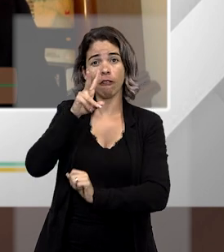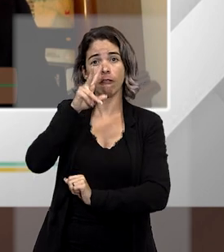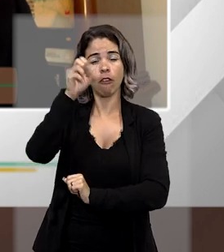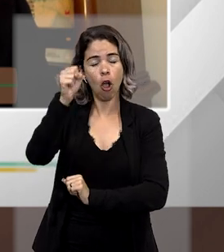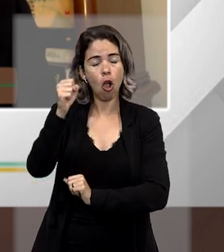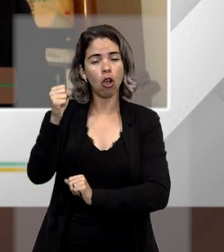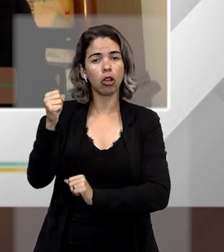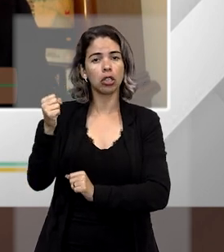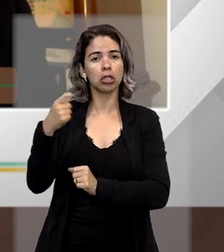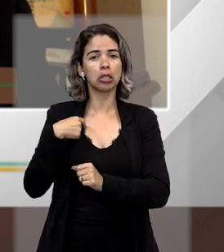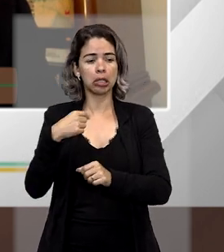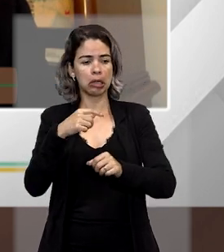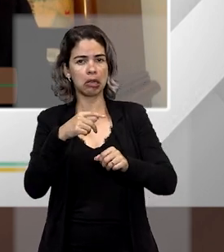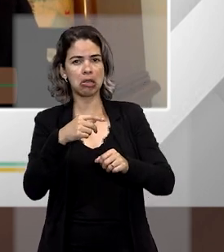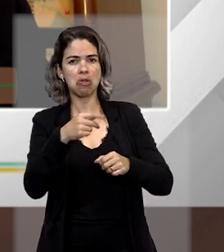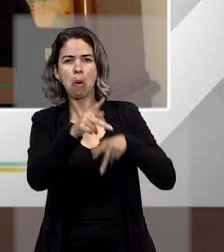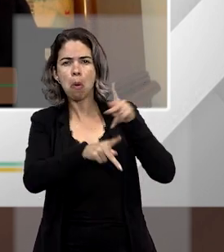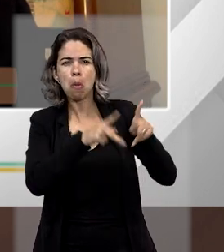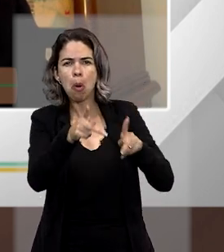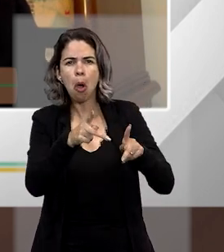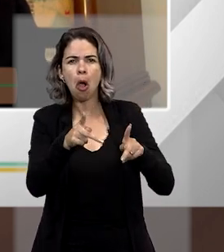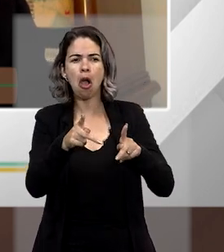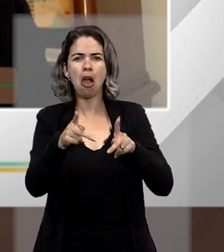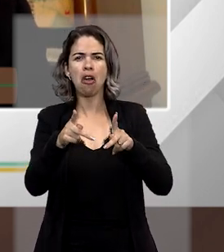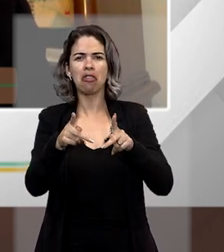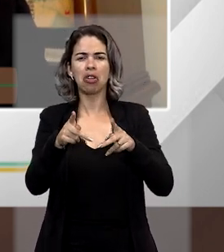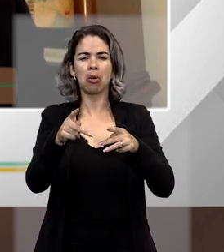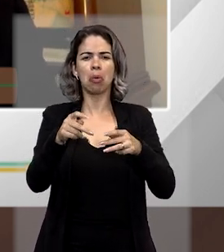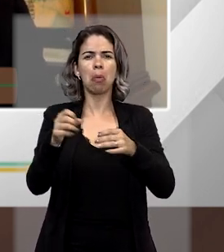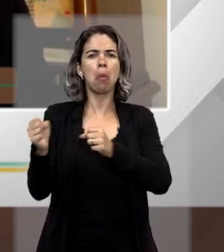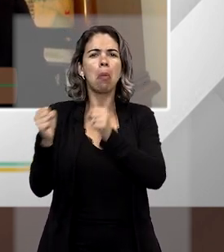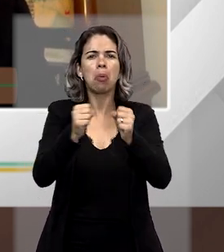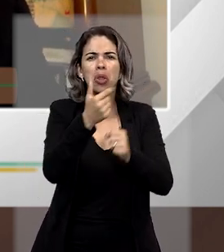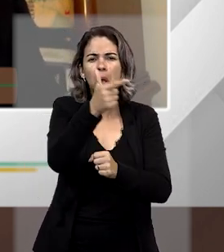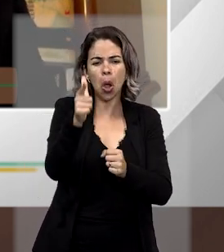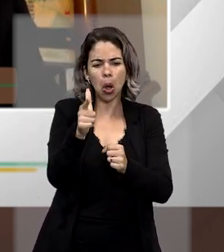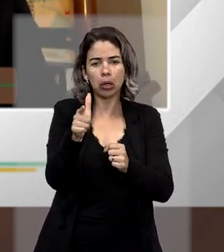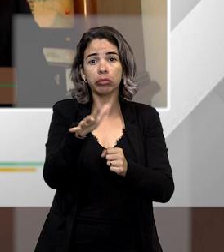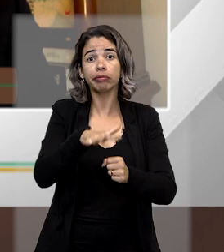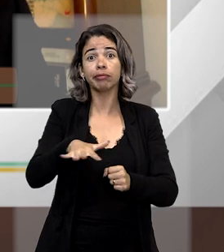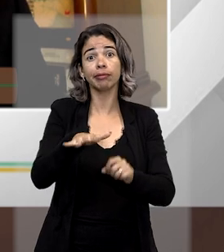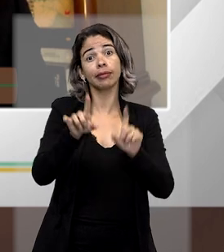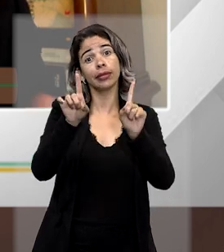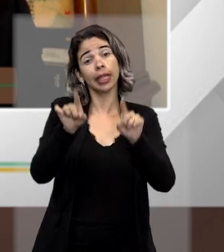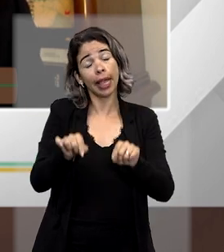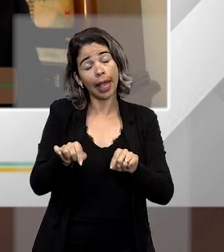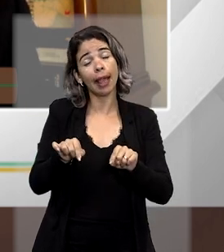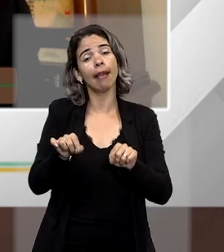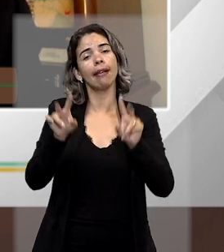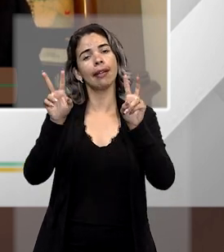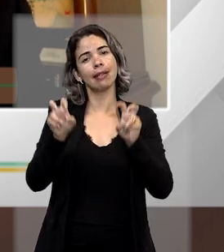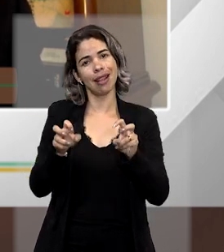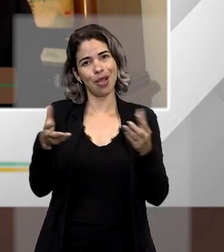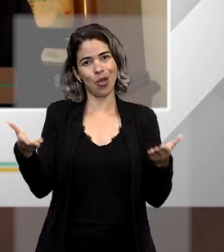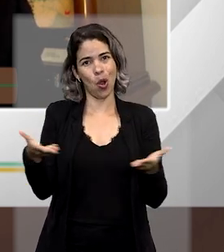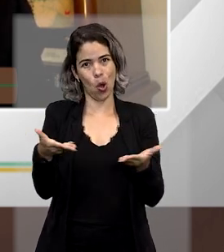o povo e outros poderes, enfim. Que é algo que está se fazendo bastante,